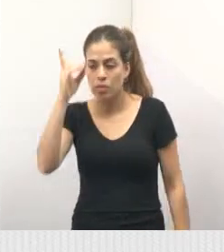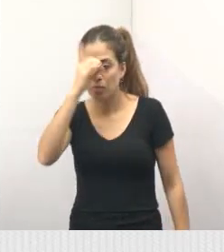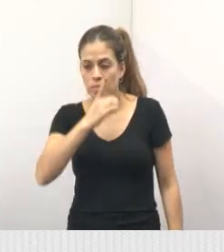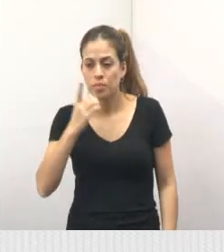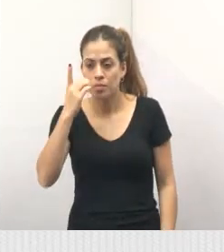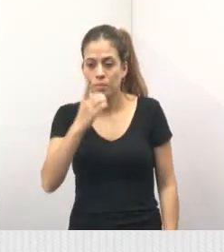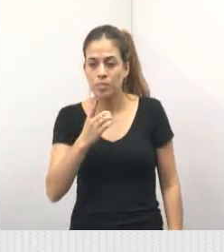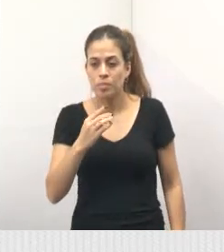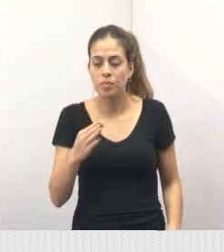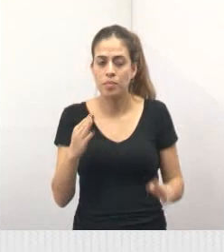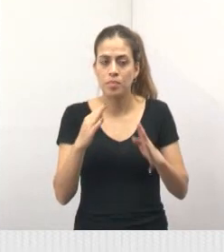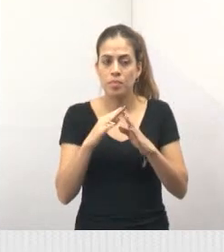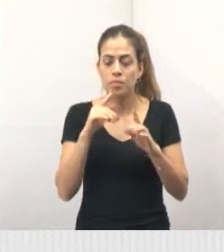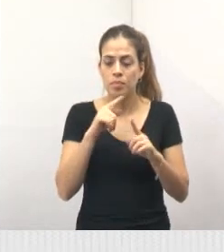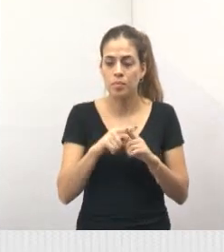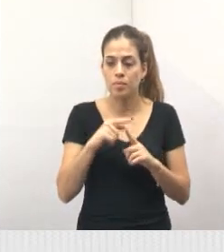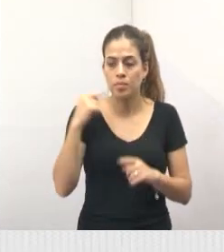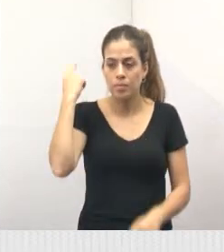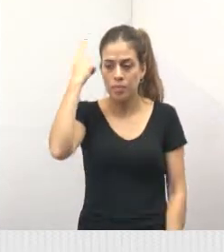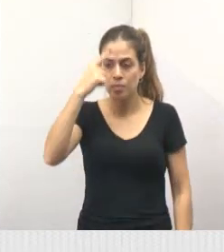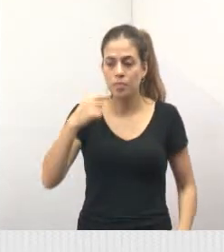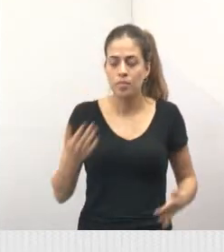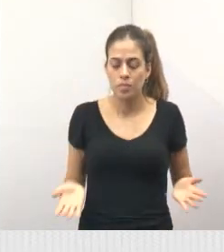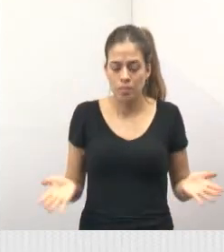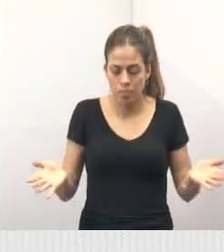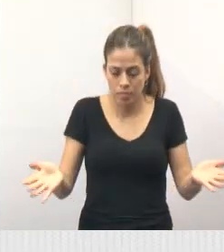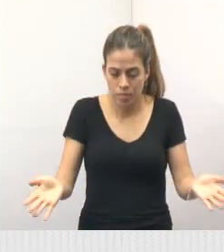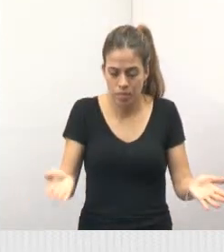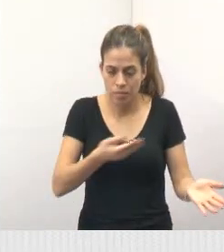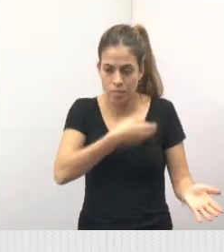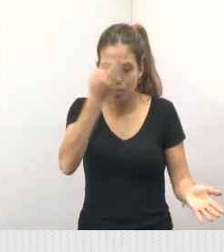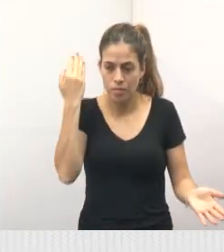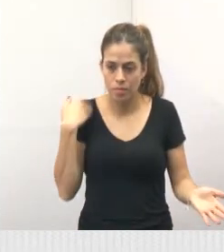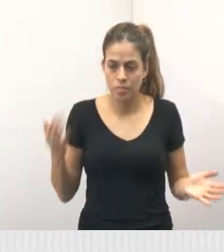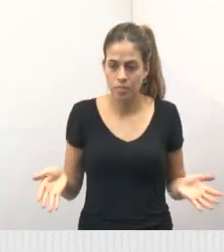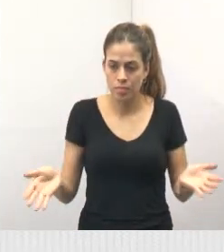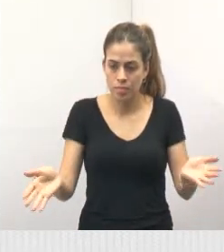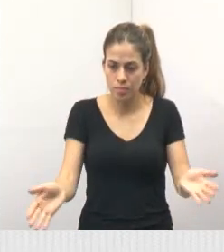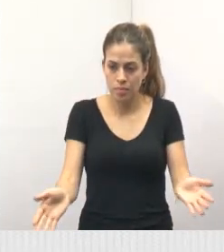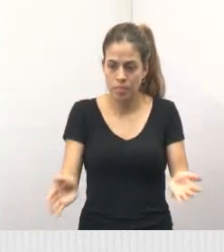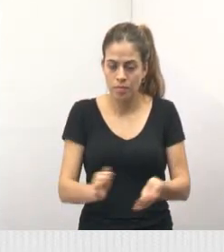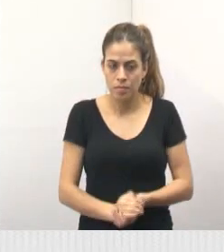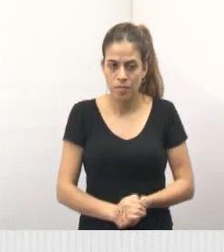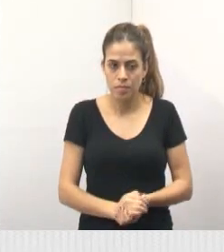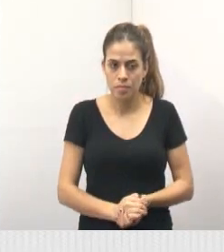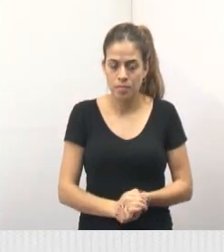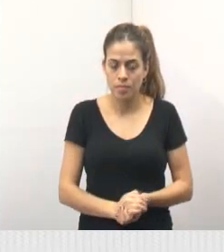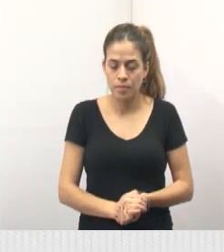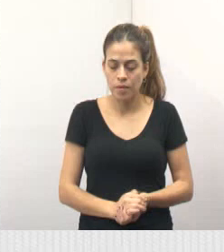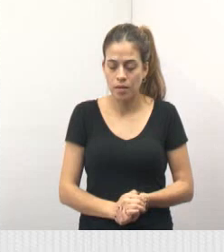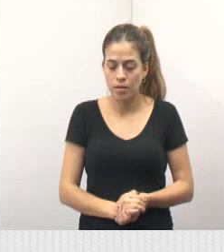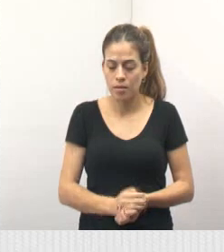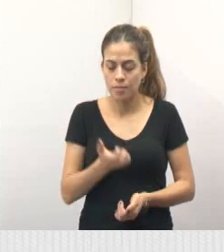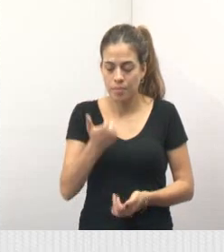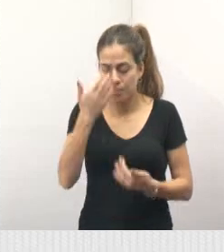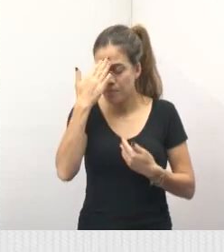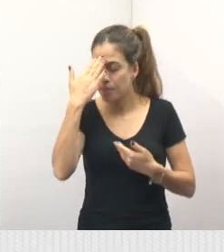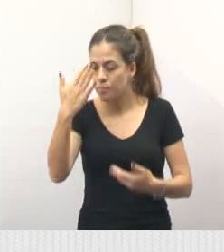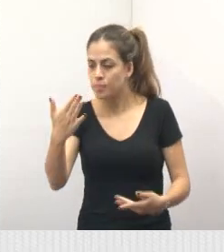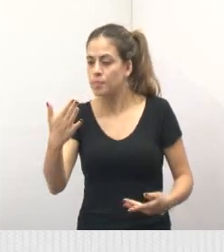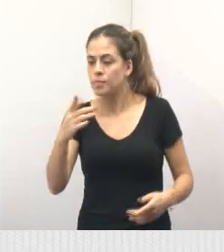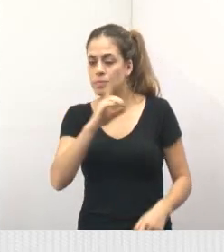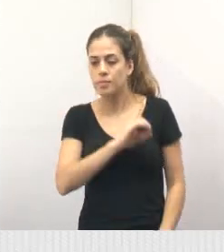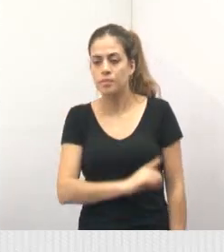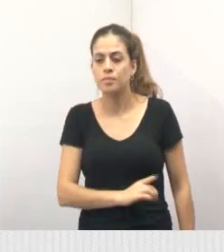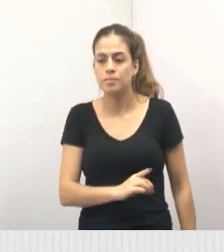na Capela Nossa Senhora das Graças. Então, gente quer agradecer toda a diretoria do Conselho Particular Parque Santo Antônio,